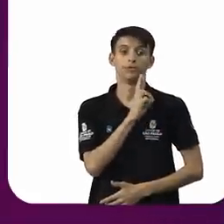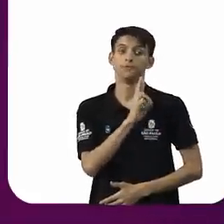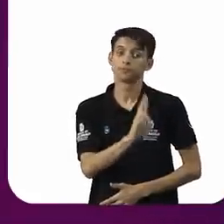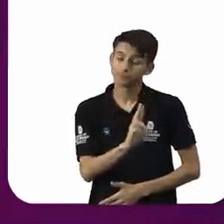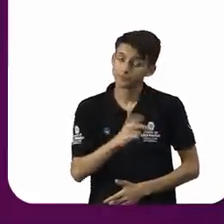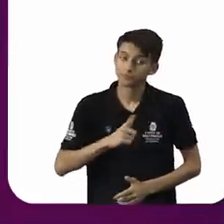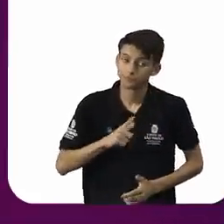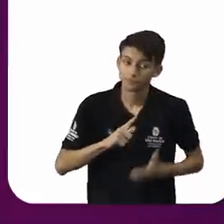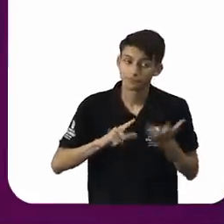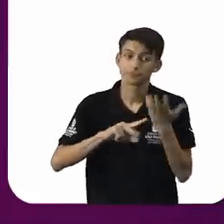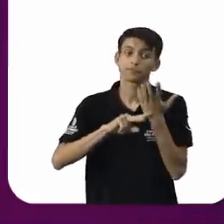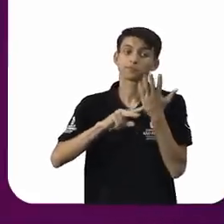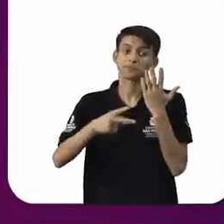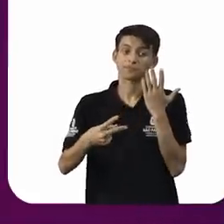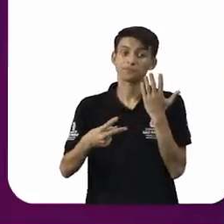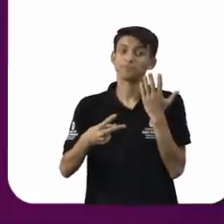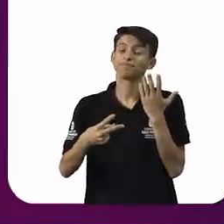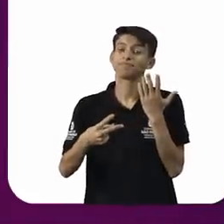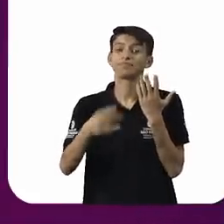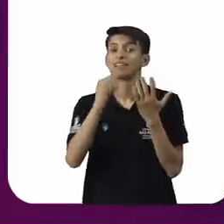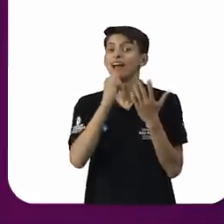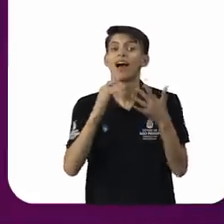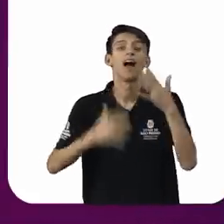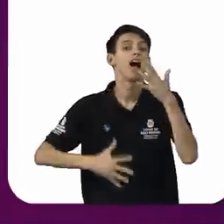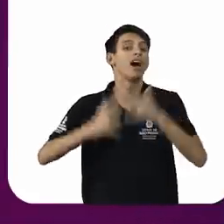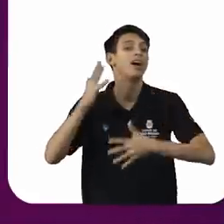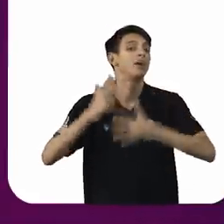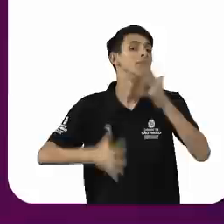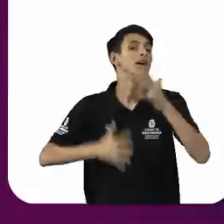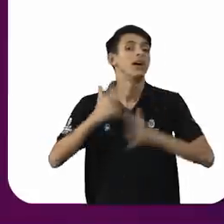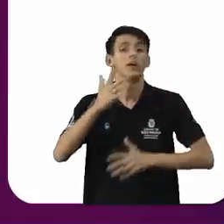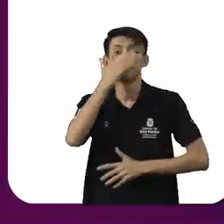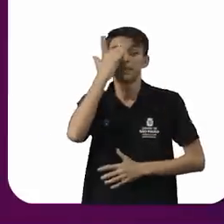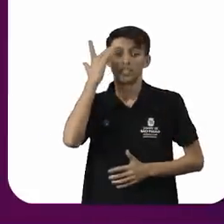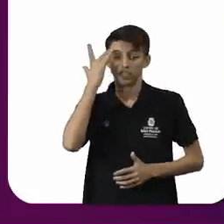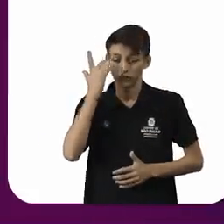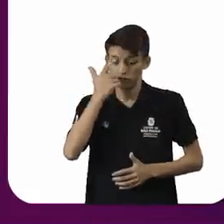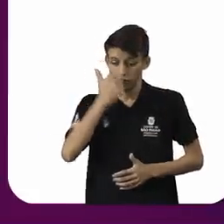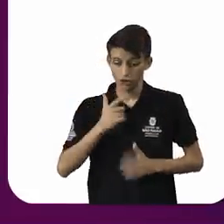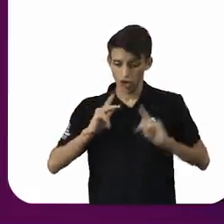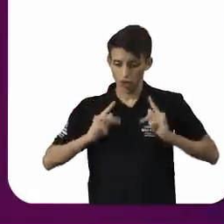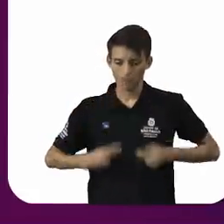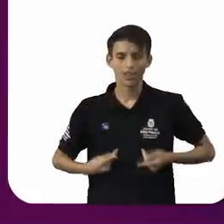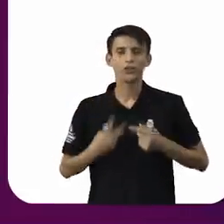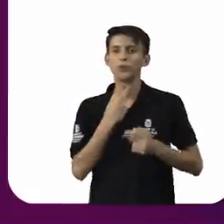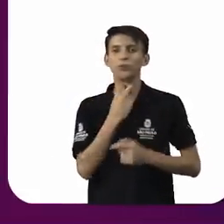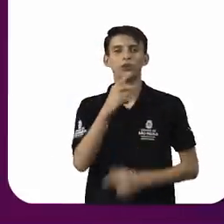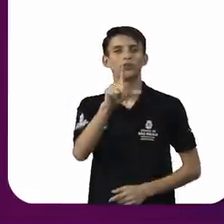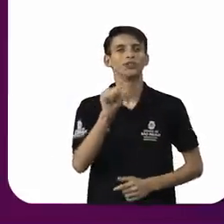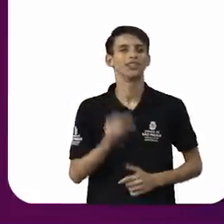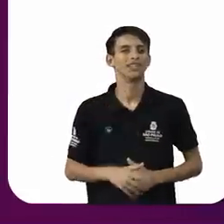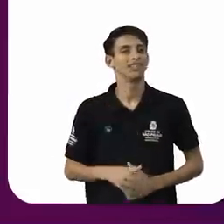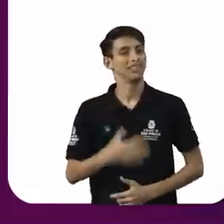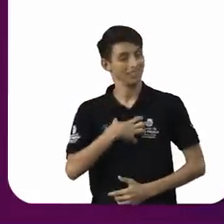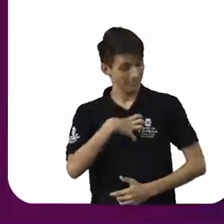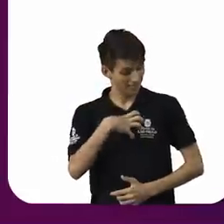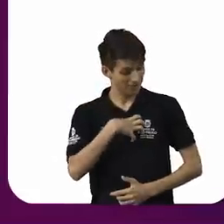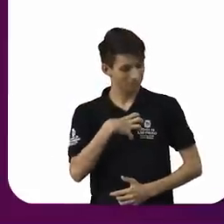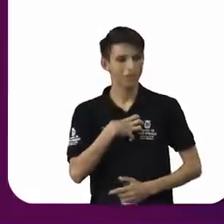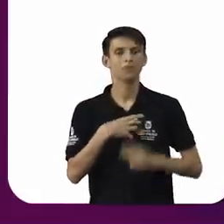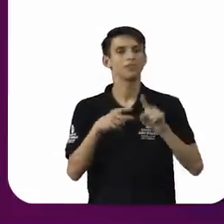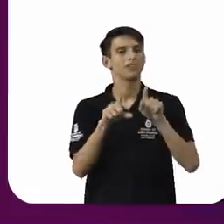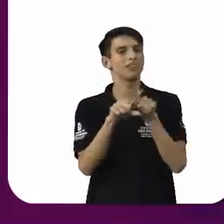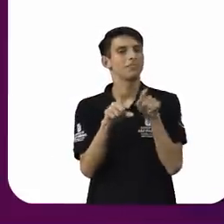fere diretamente a garantia constitucional e até a dignidade da pessoa humana. Porque sentimento religioso tem a ver com